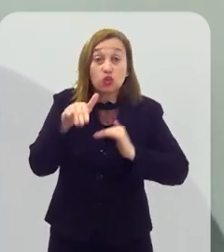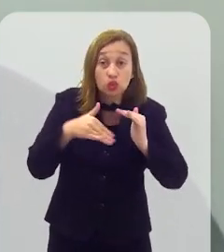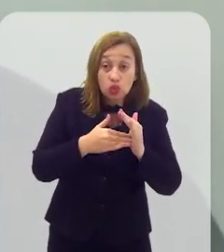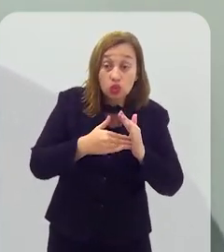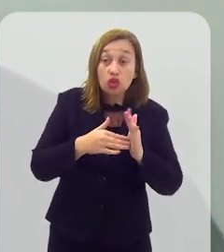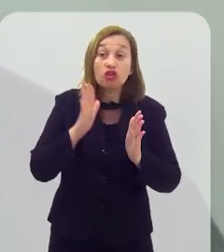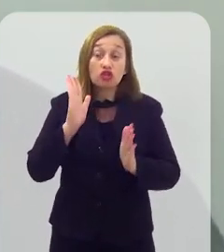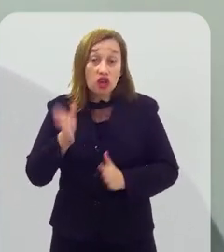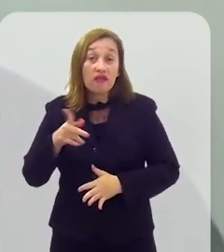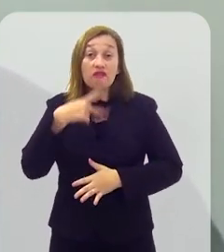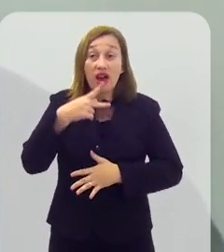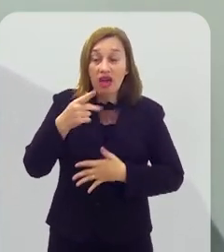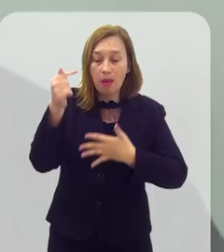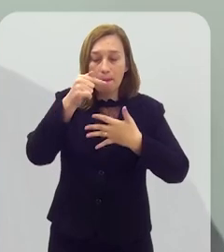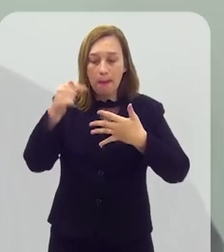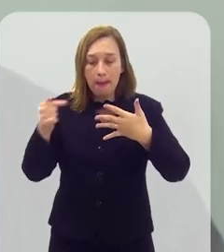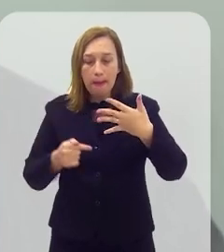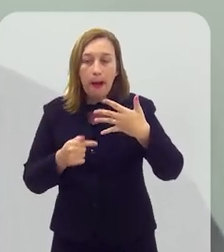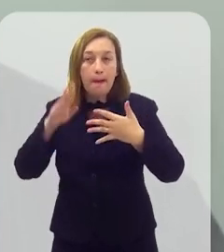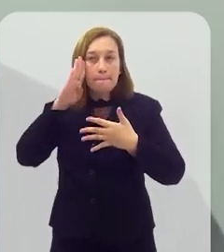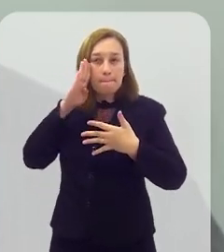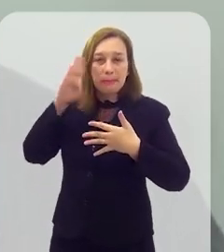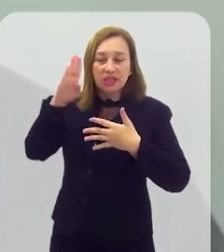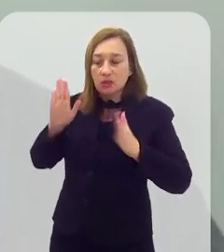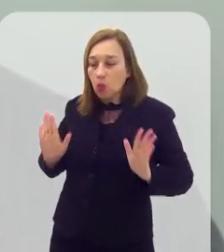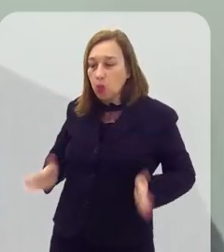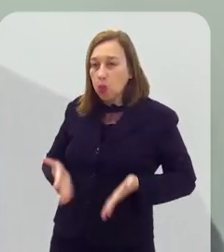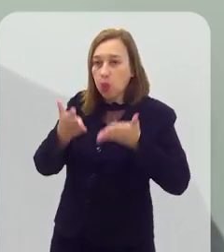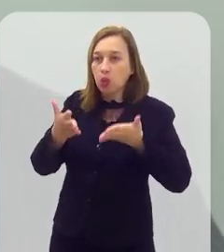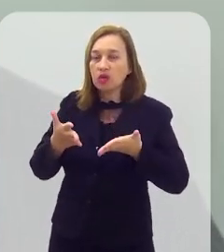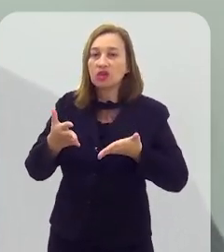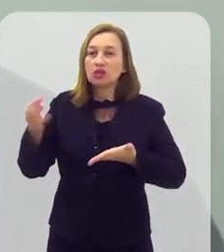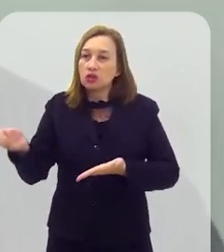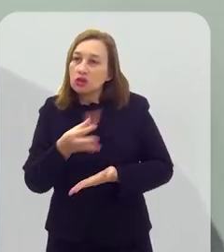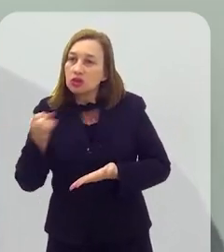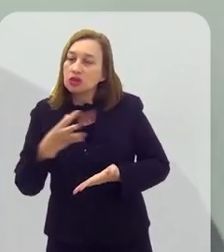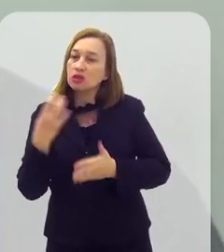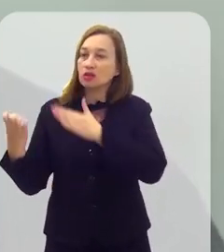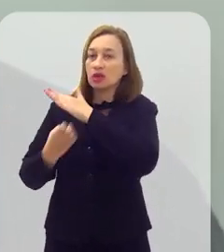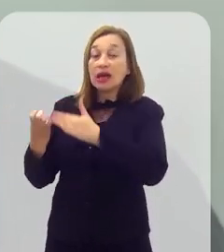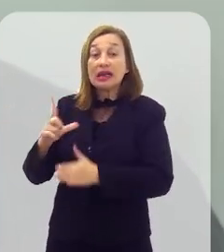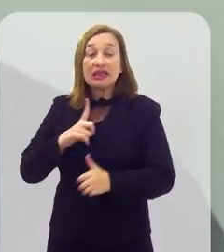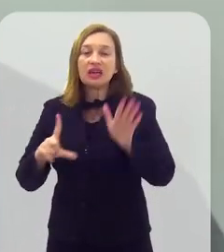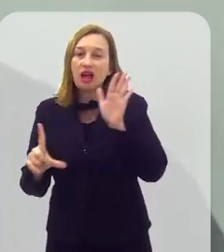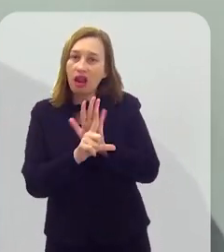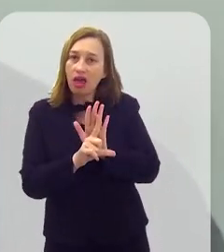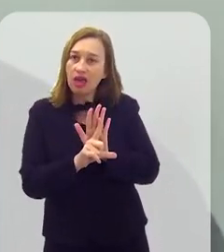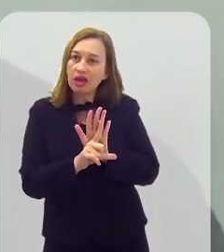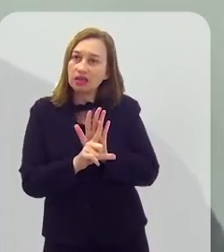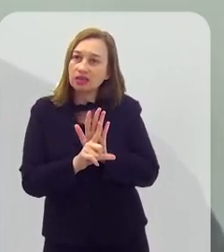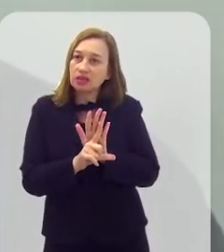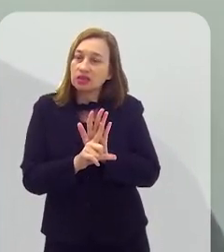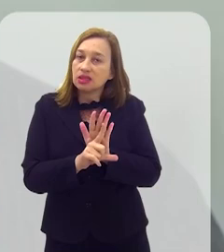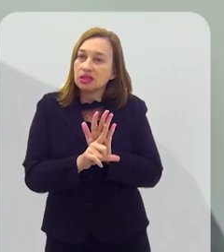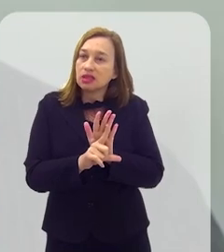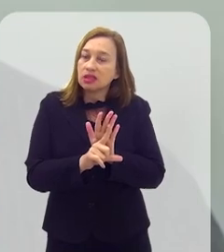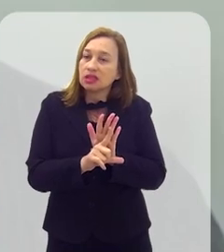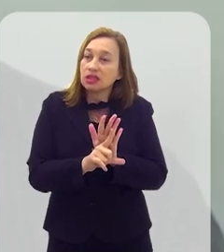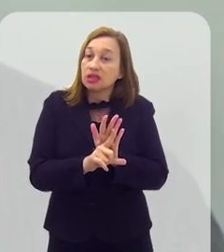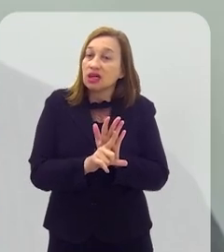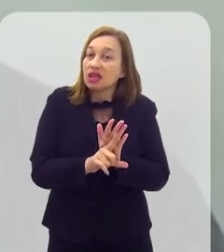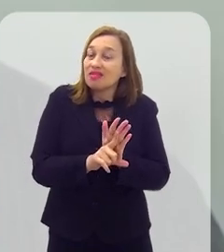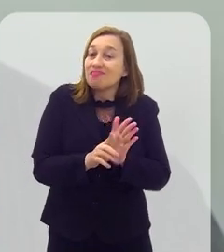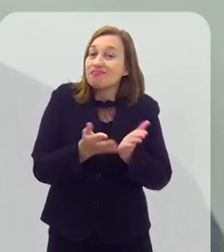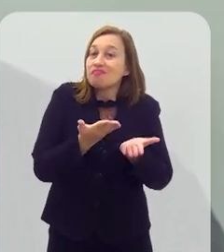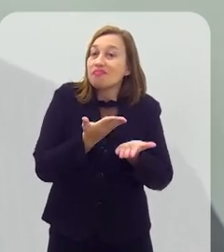todos esses instrumentos que eu mencionei são, de novo, instrumentos de estímulo à inovação nas empresas, previstos na lei, eles ficam